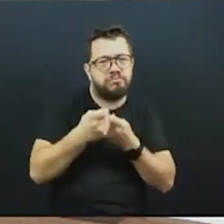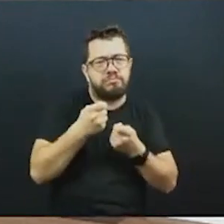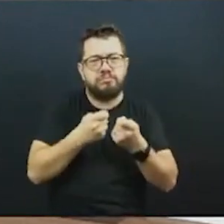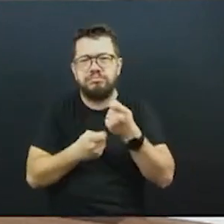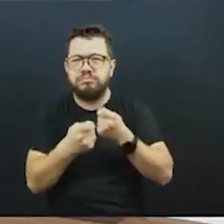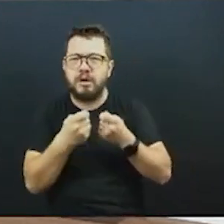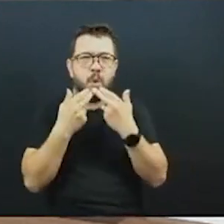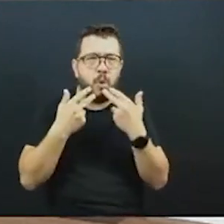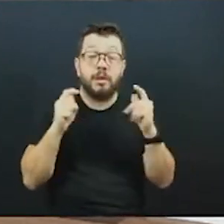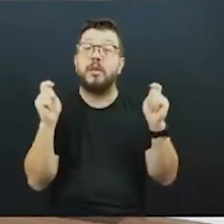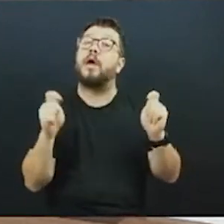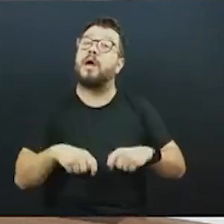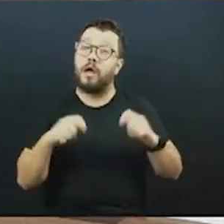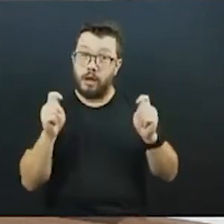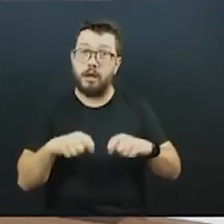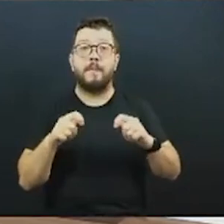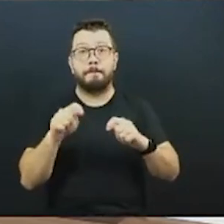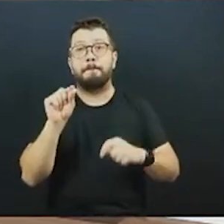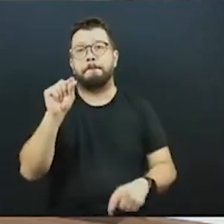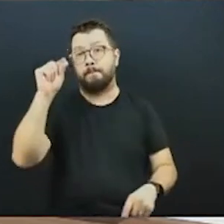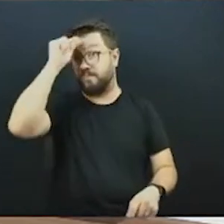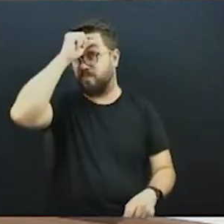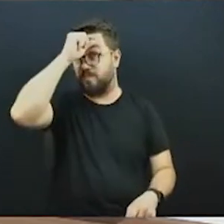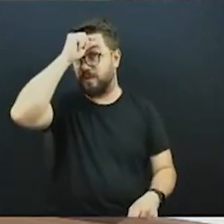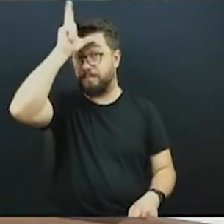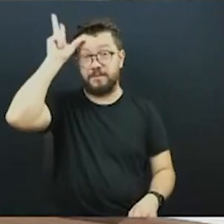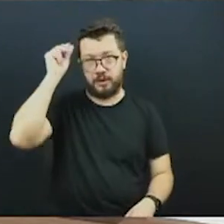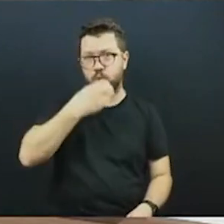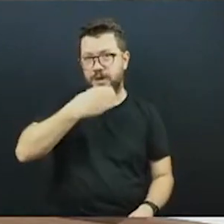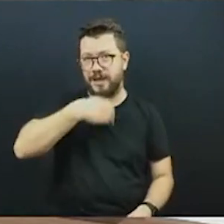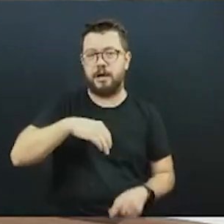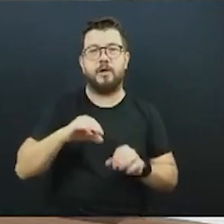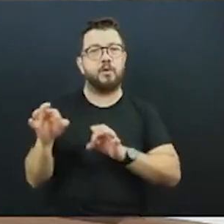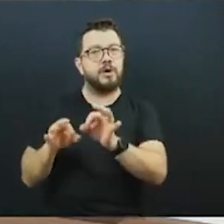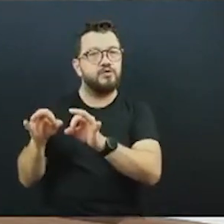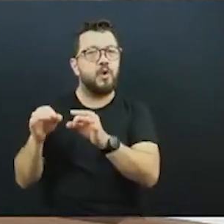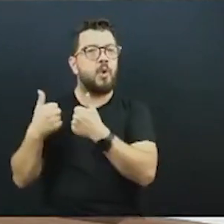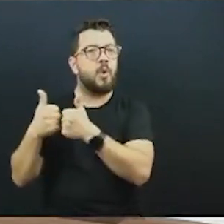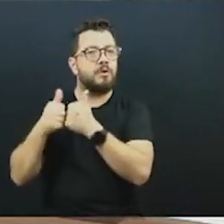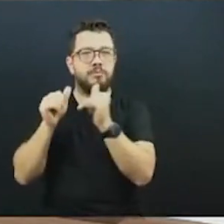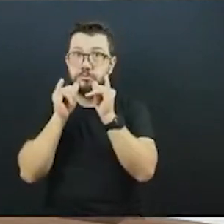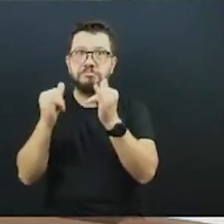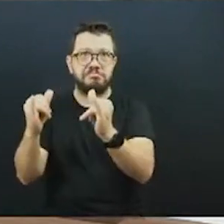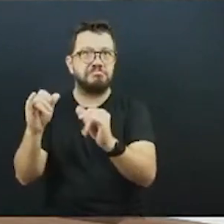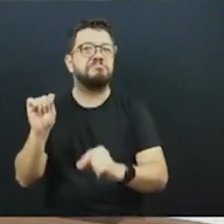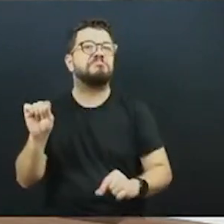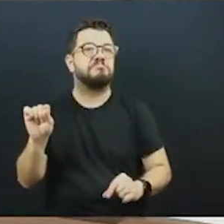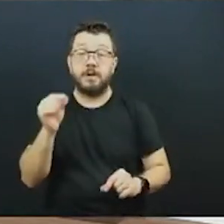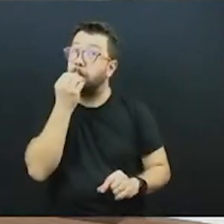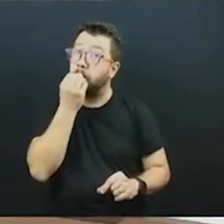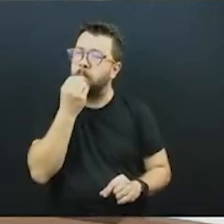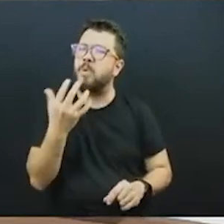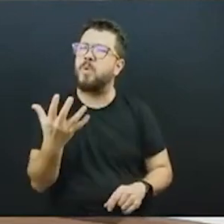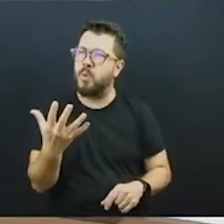Nós agora, a gestão do prefeito Rafael Greca, colocou ônibus sustentáveis também, com zero emissão de carbono, acho que vão chegar outros